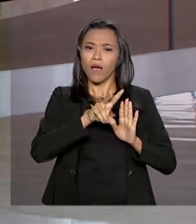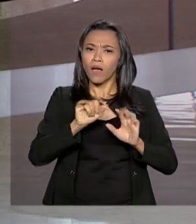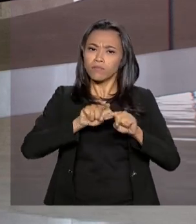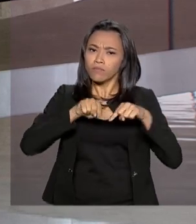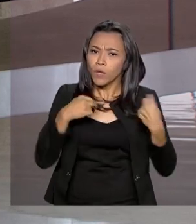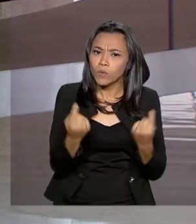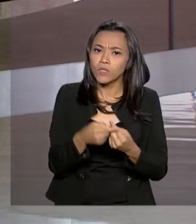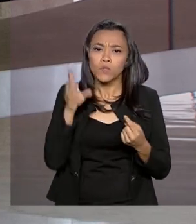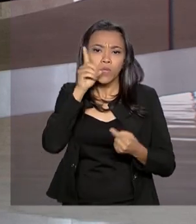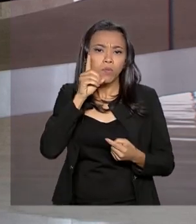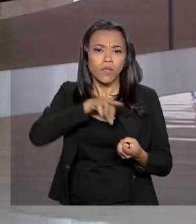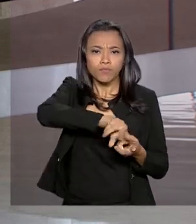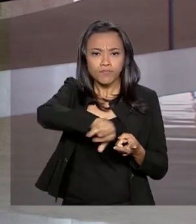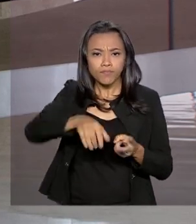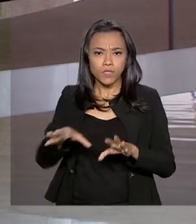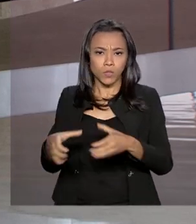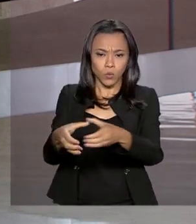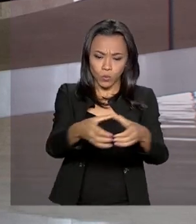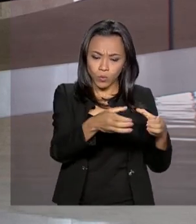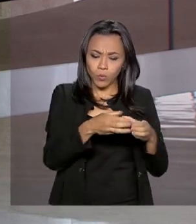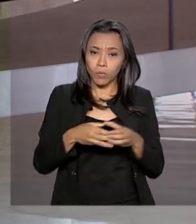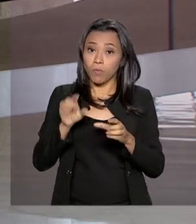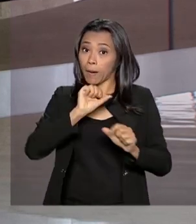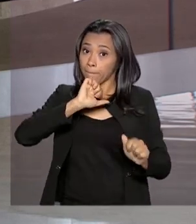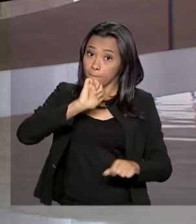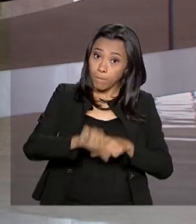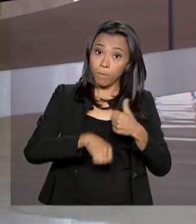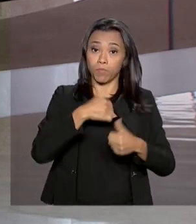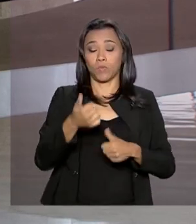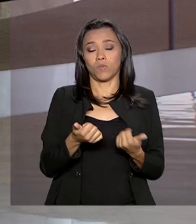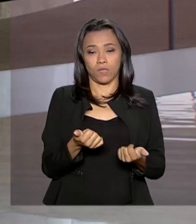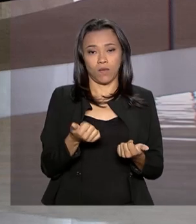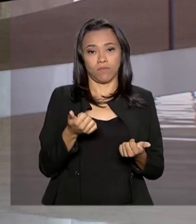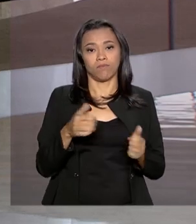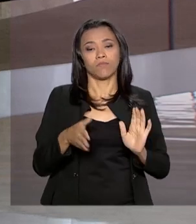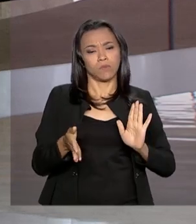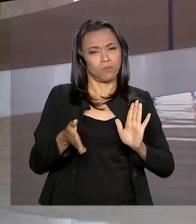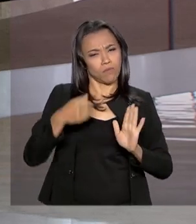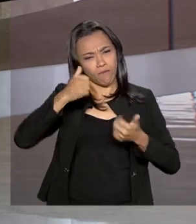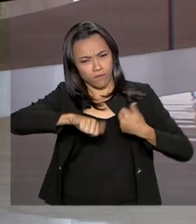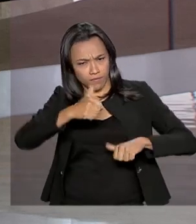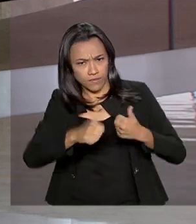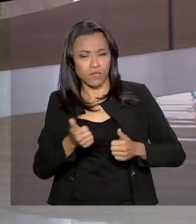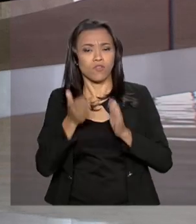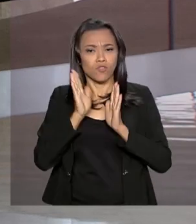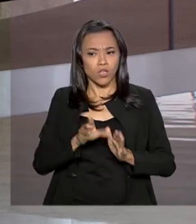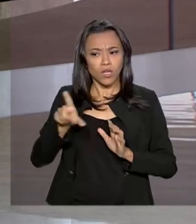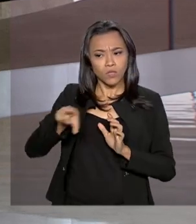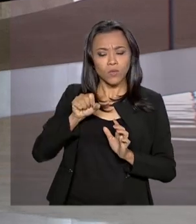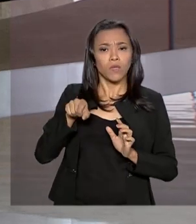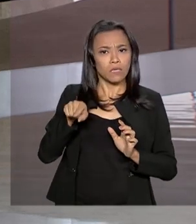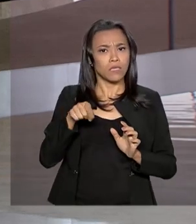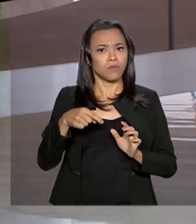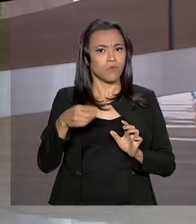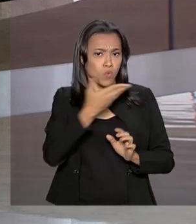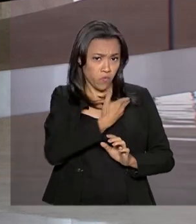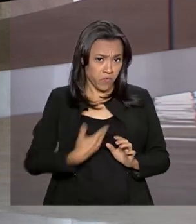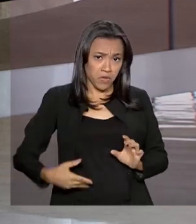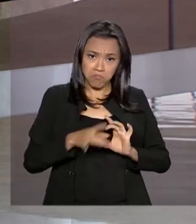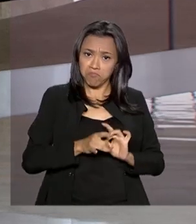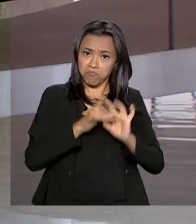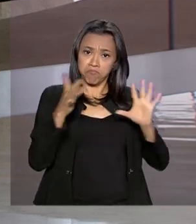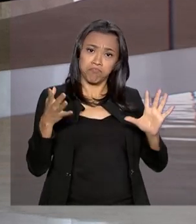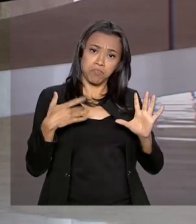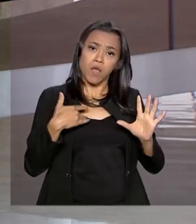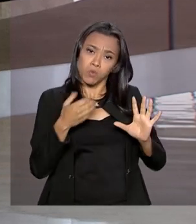parlamentares e líderes de partidos para discutir mudanças no parecer. Integrantes da equipe econômica já indicaram que o governo está disposto a